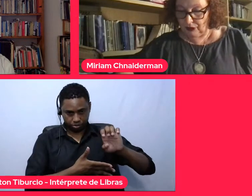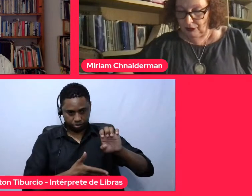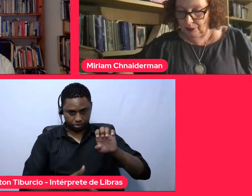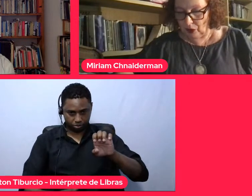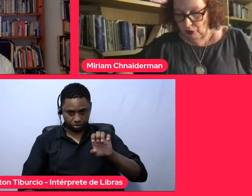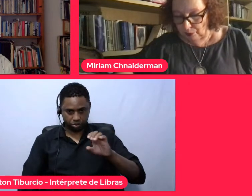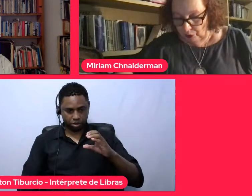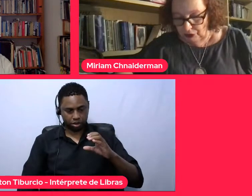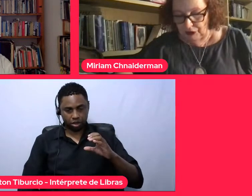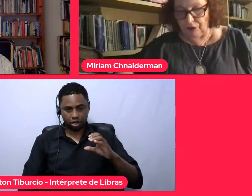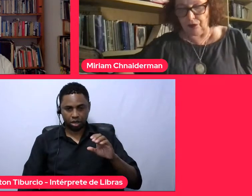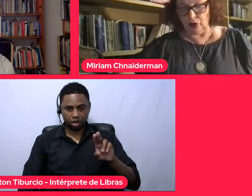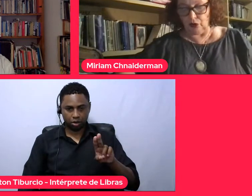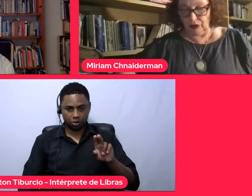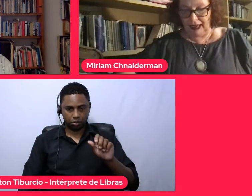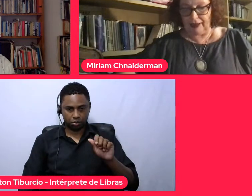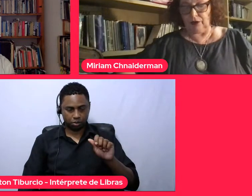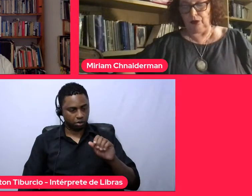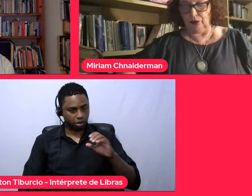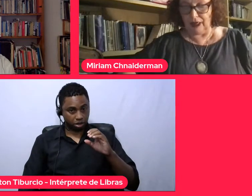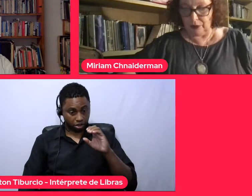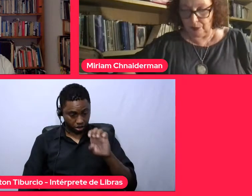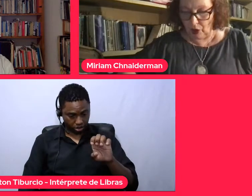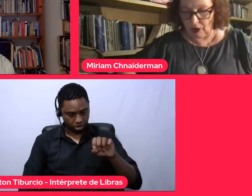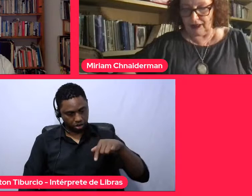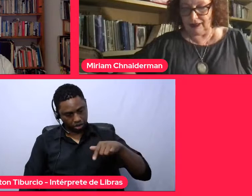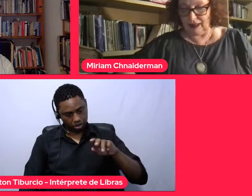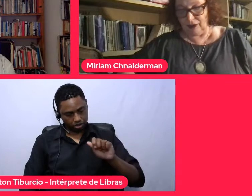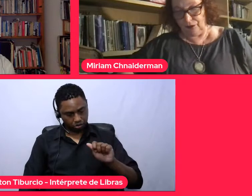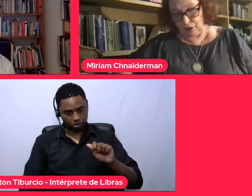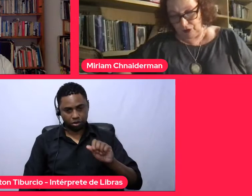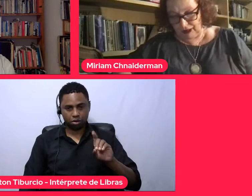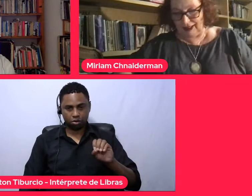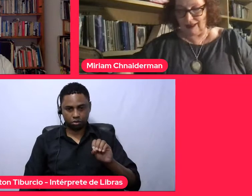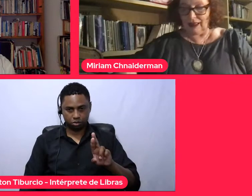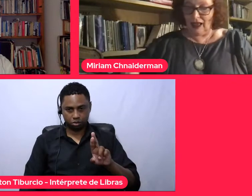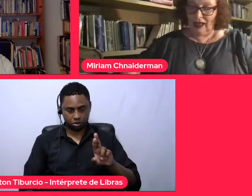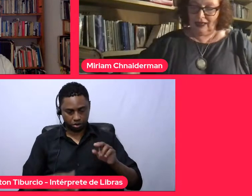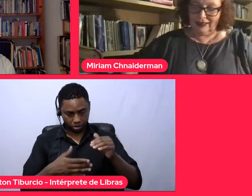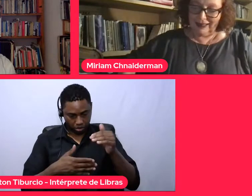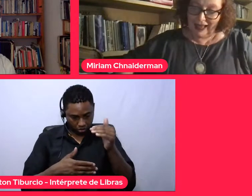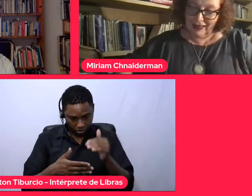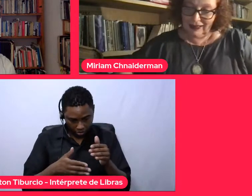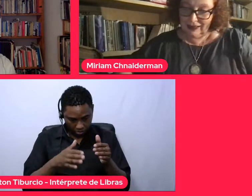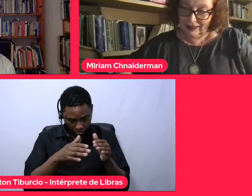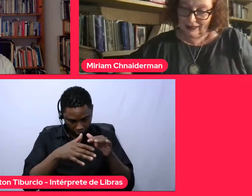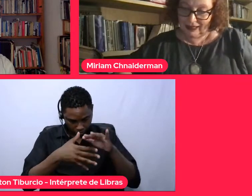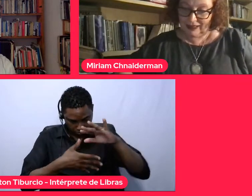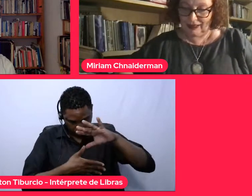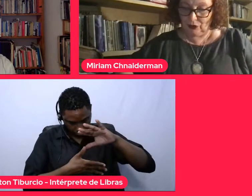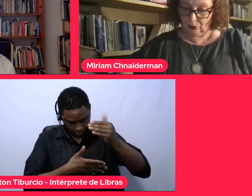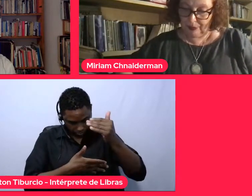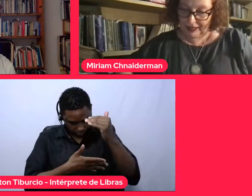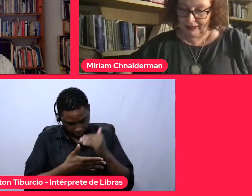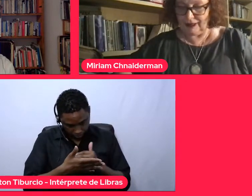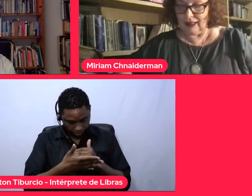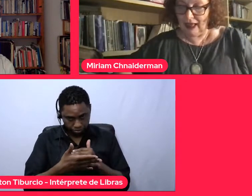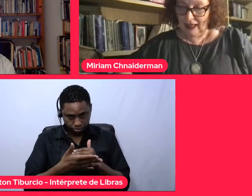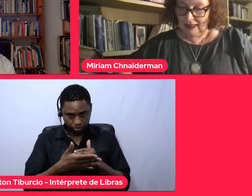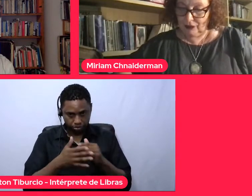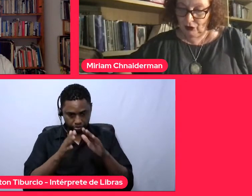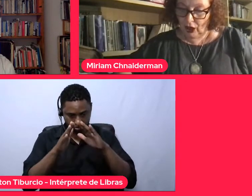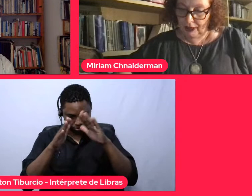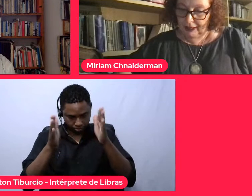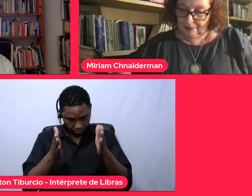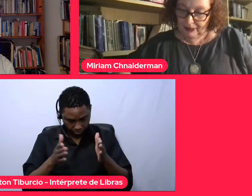ao explosivo contato com as bordas e fronteiras internas e externas de um país